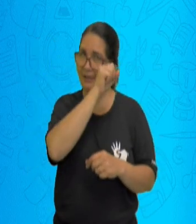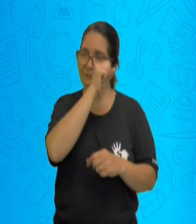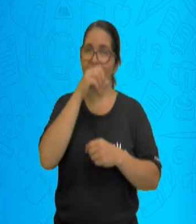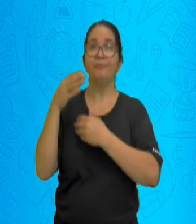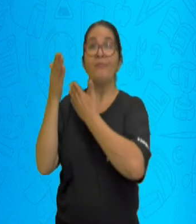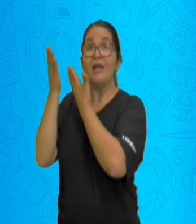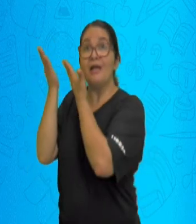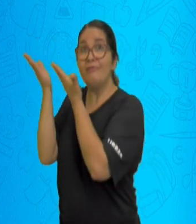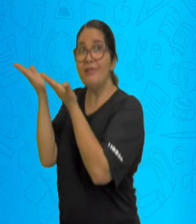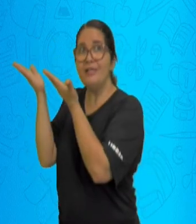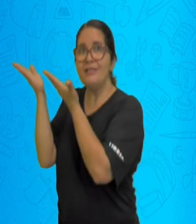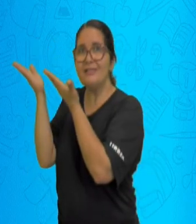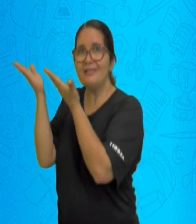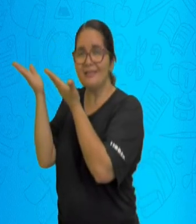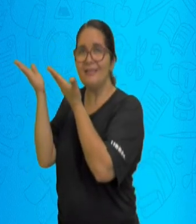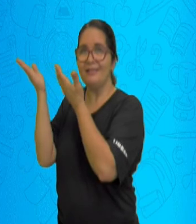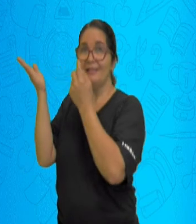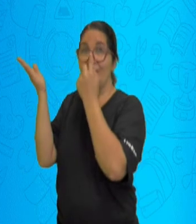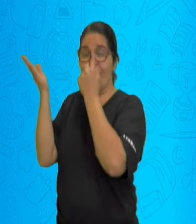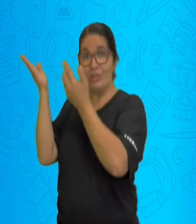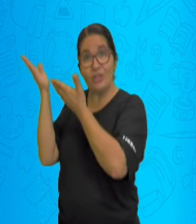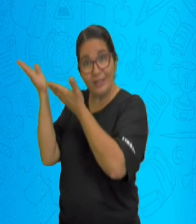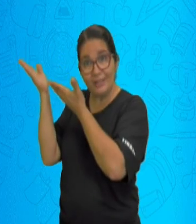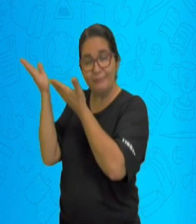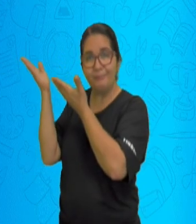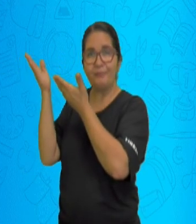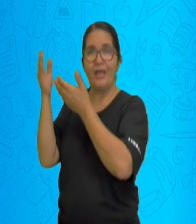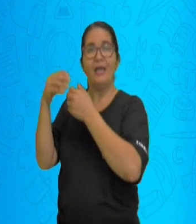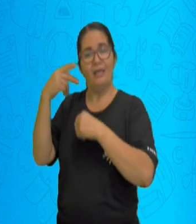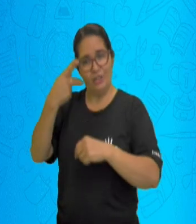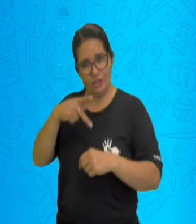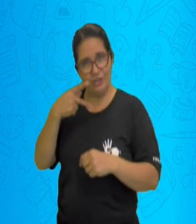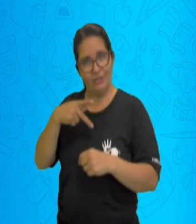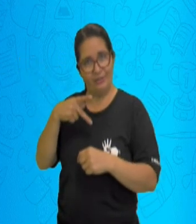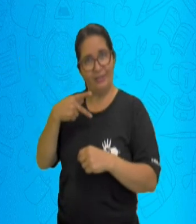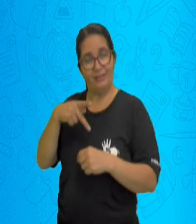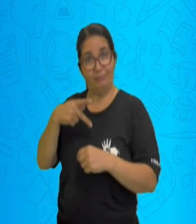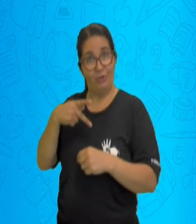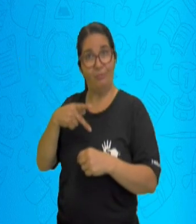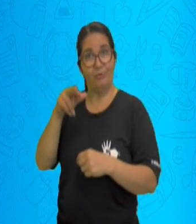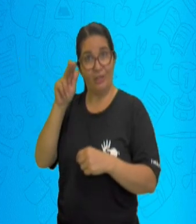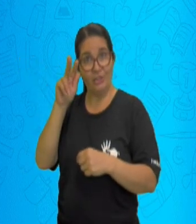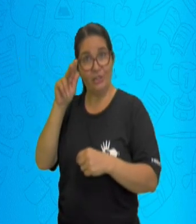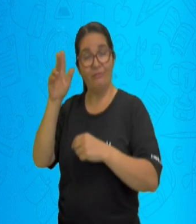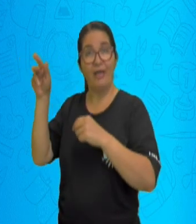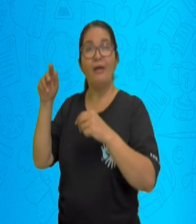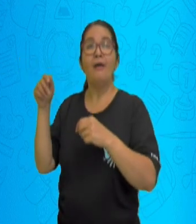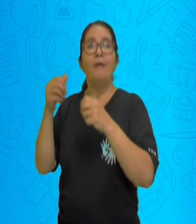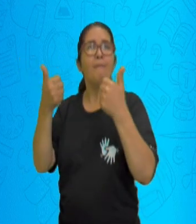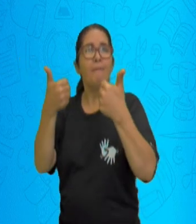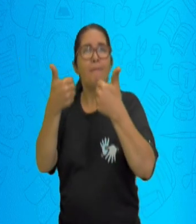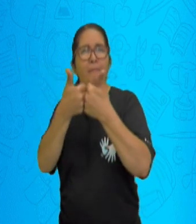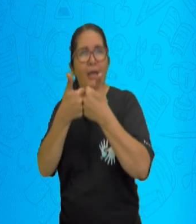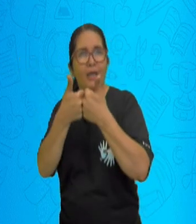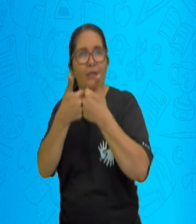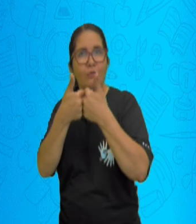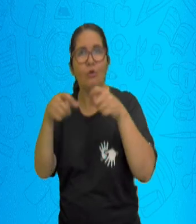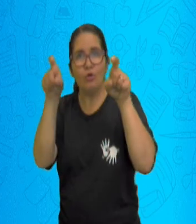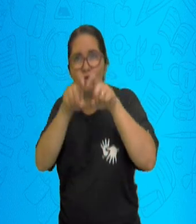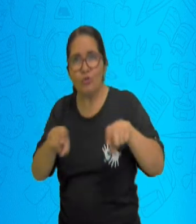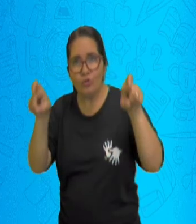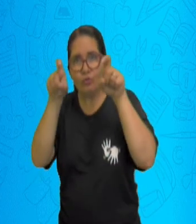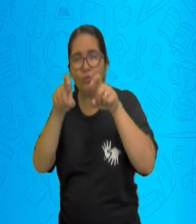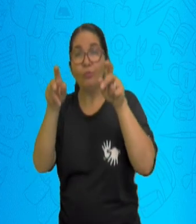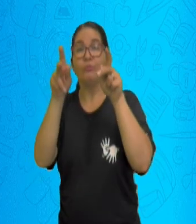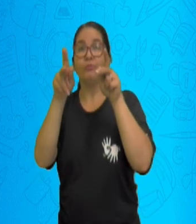a Praça do Imigrante, em Governador Valadares, que se situa ali em frente ao GV Shopping. E aqui, como exemplo, eu